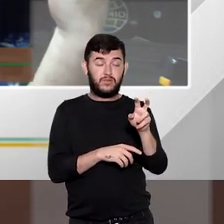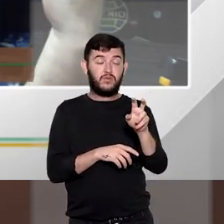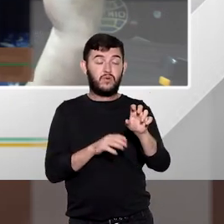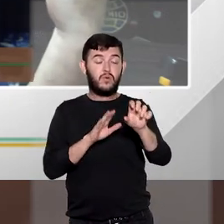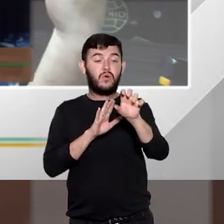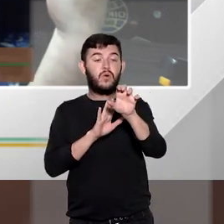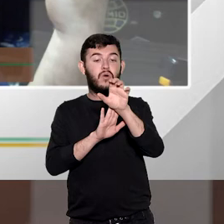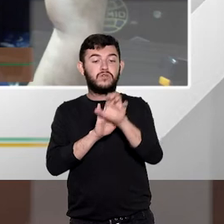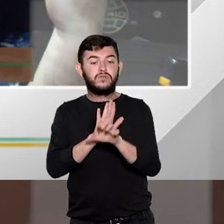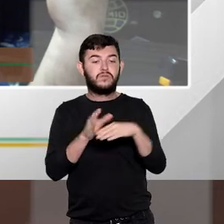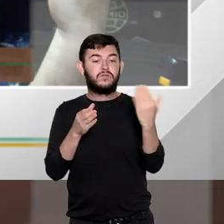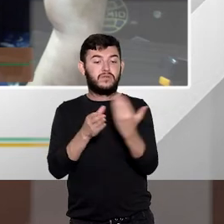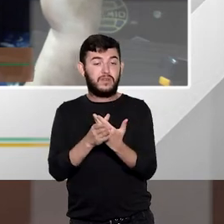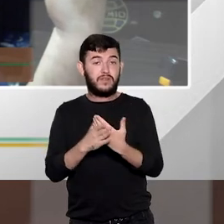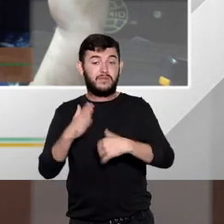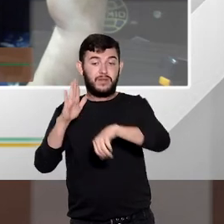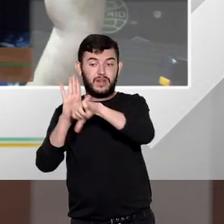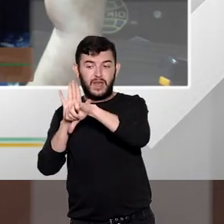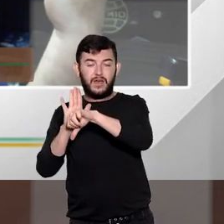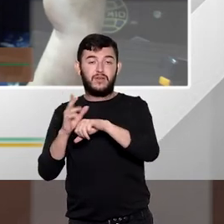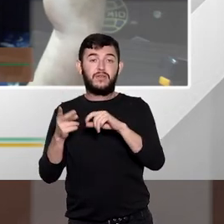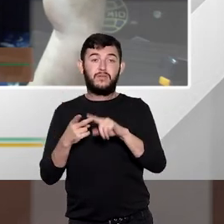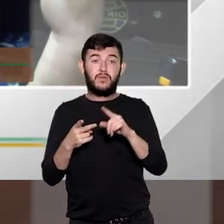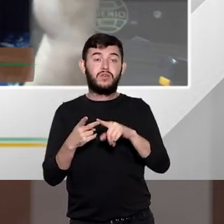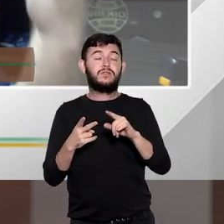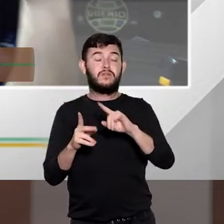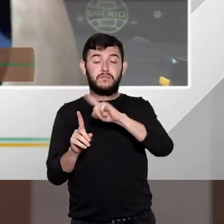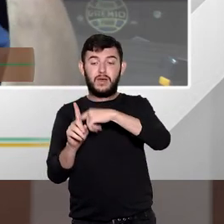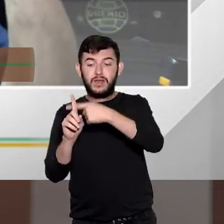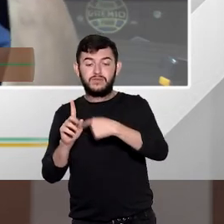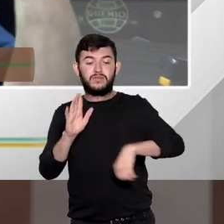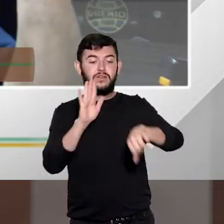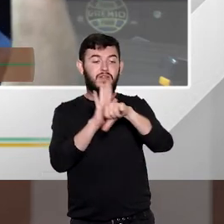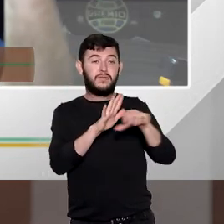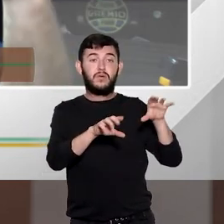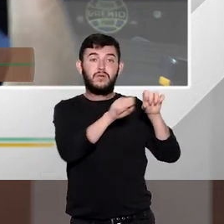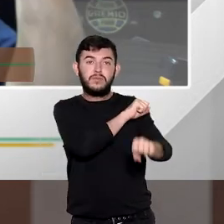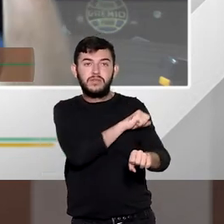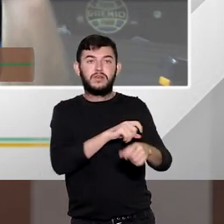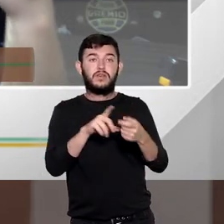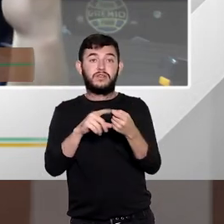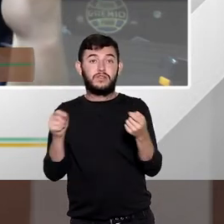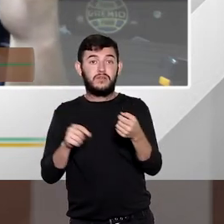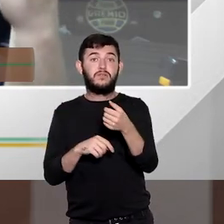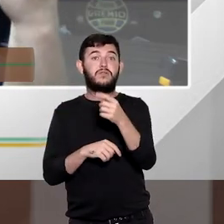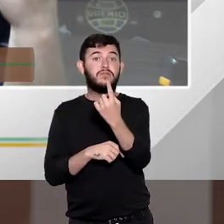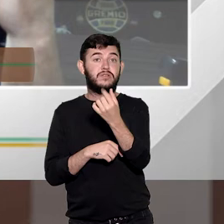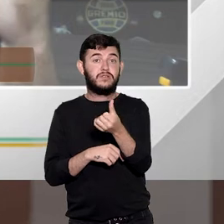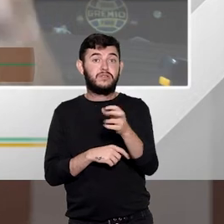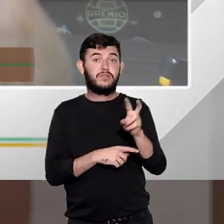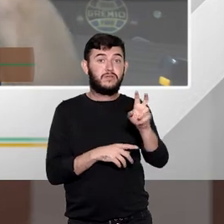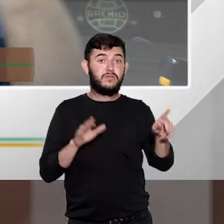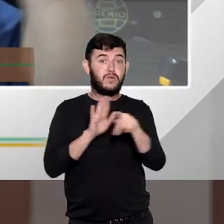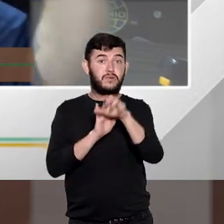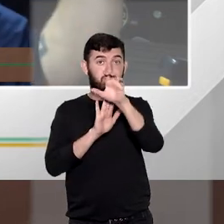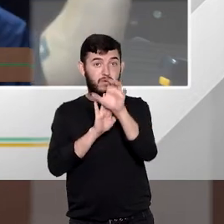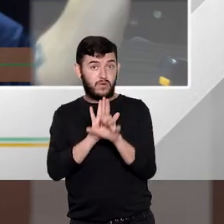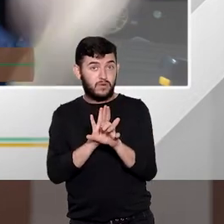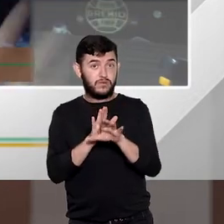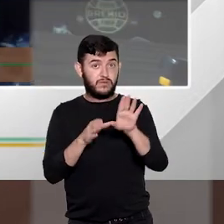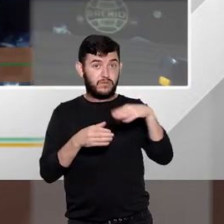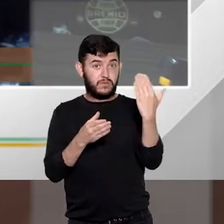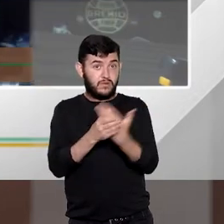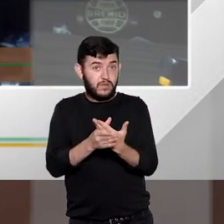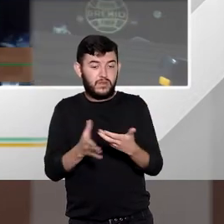de homicídio. Artigo 120 do Código Penal isto caracteriza a reincidência ele é reincidente mas é uma